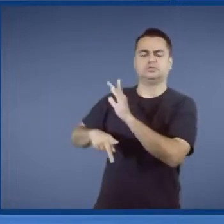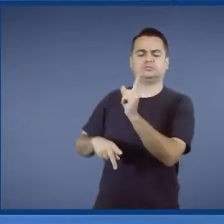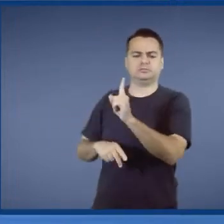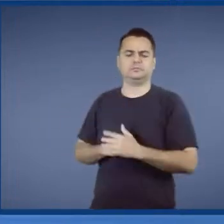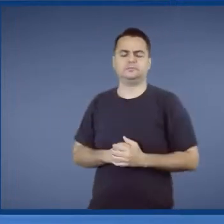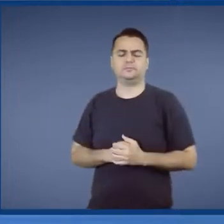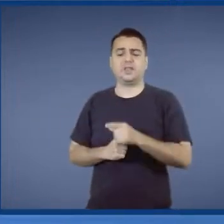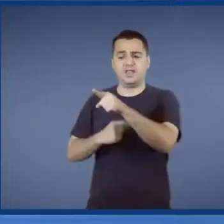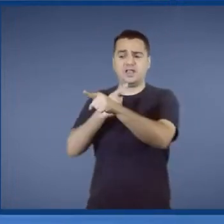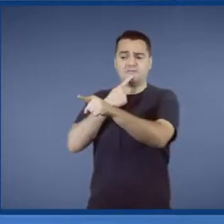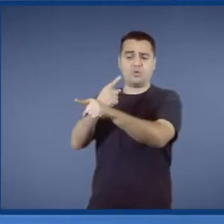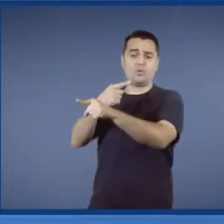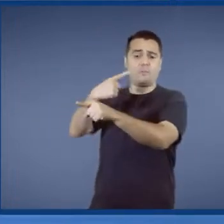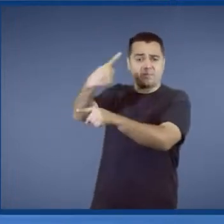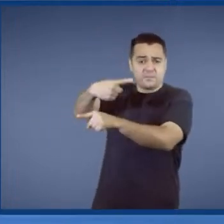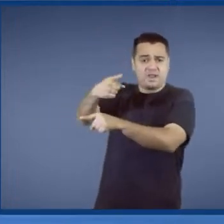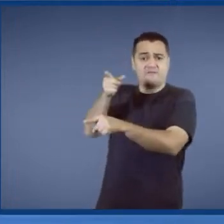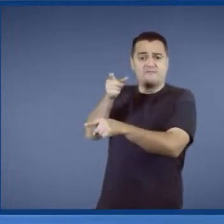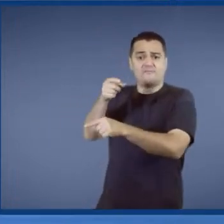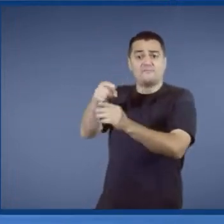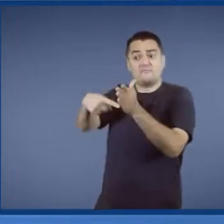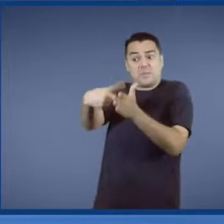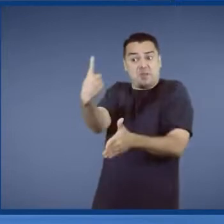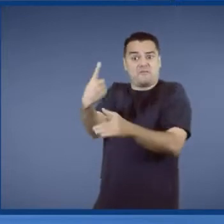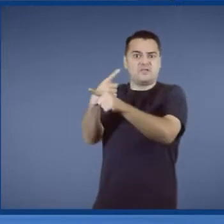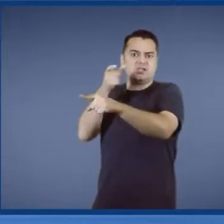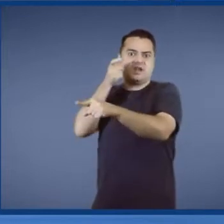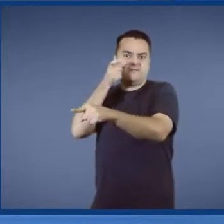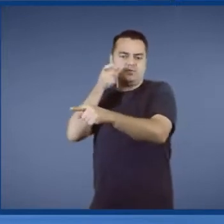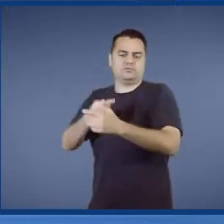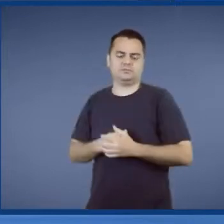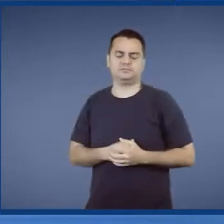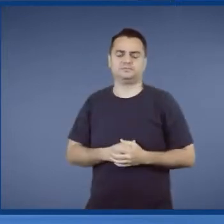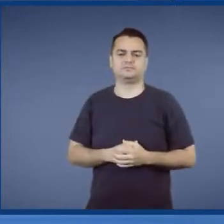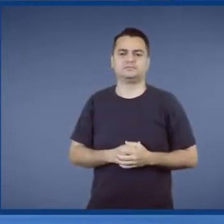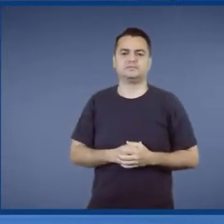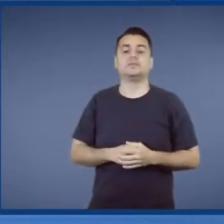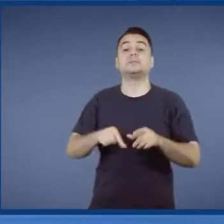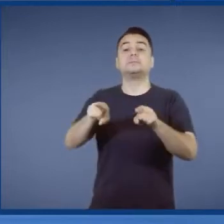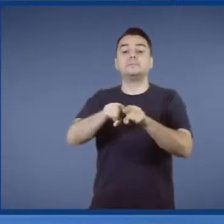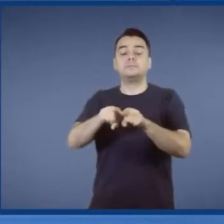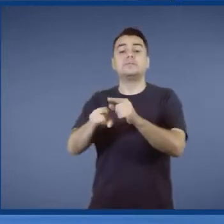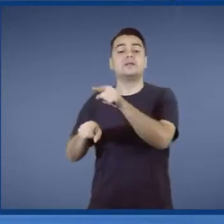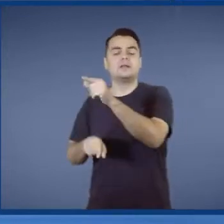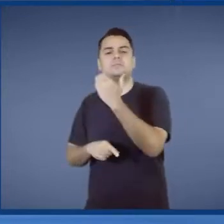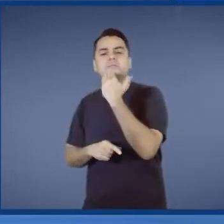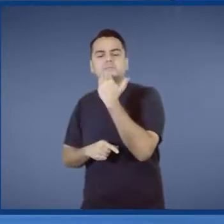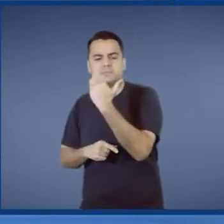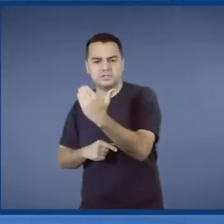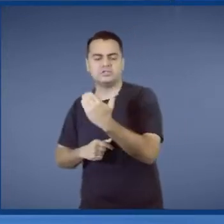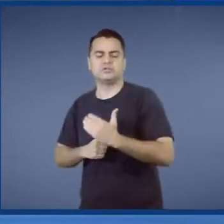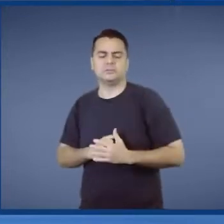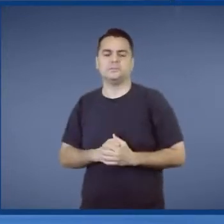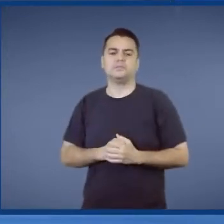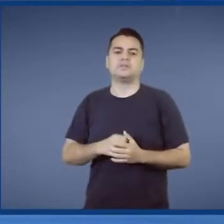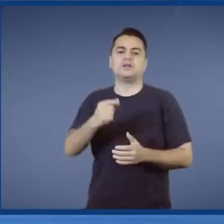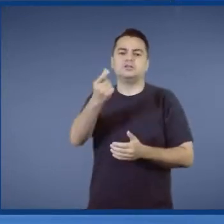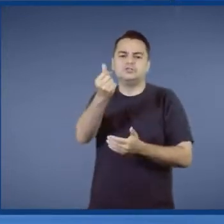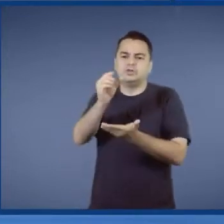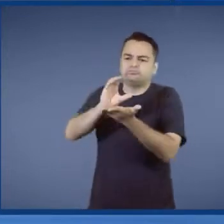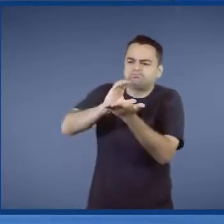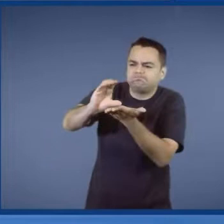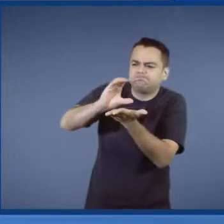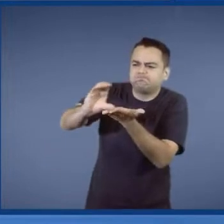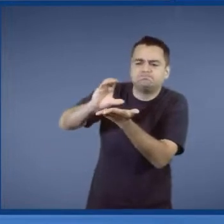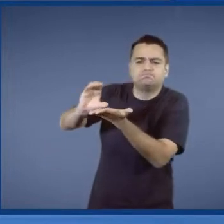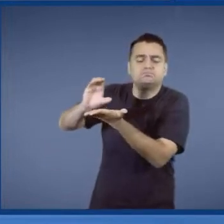Incentivar, determinar que a gente terminasse obras paradas. E pedir para que nós investíssemos na multimodalidade.